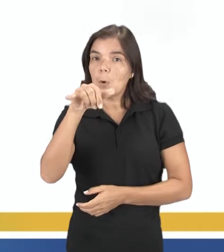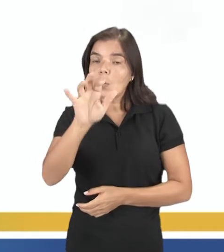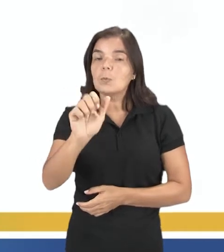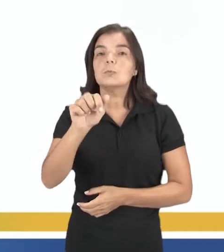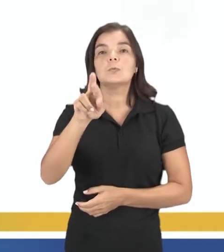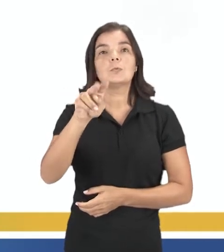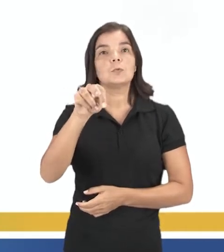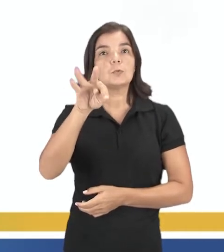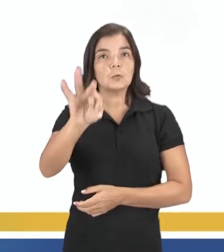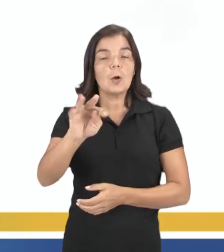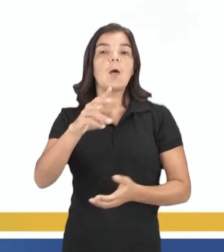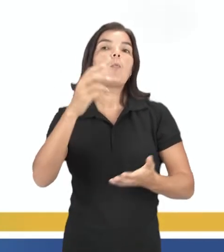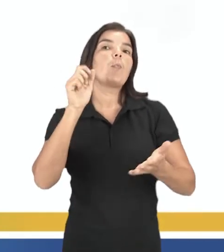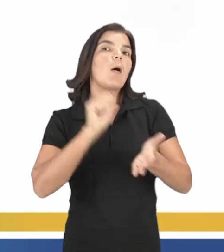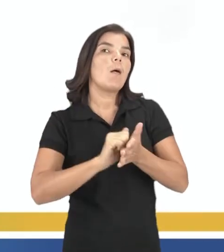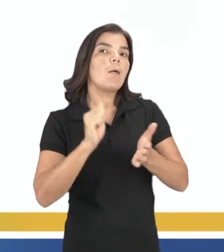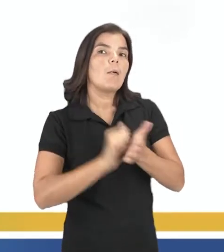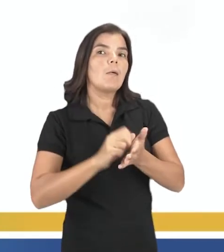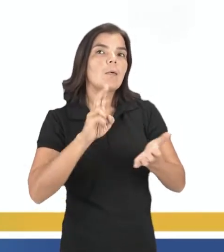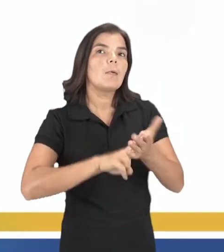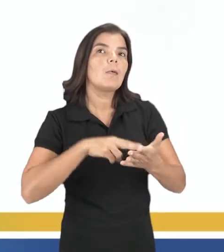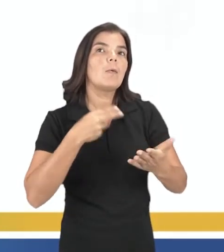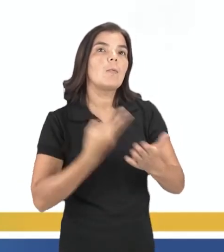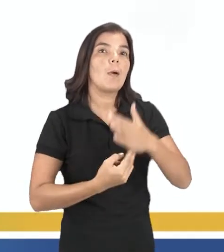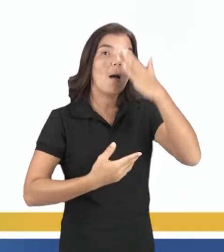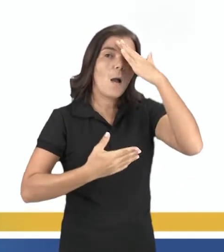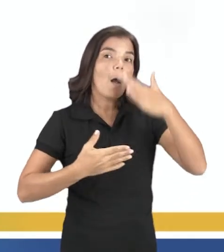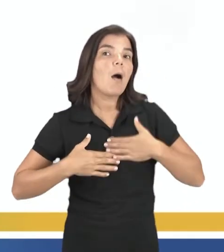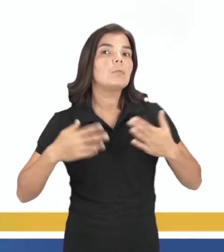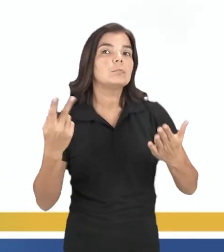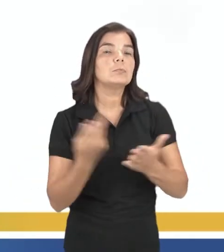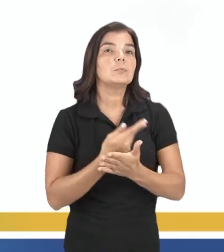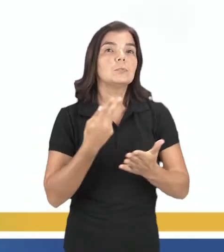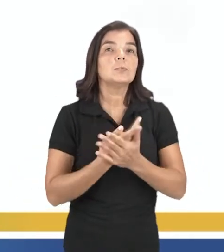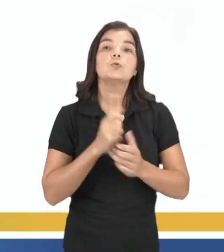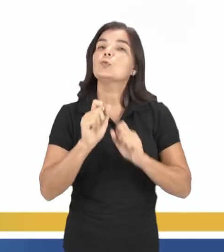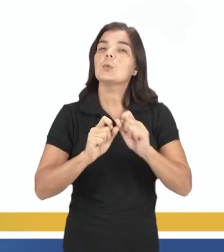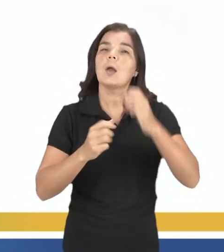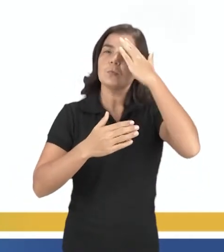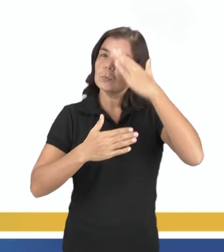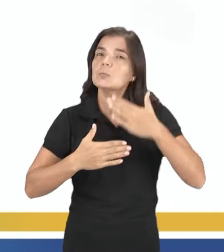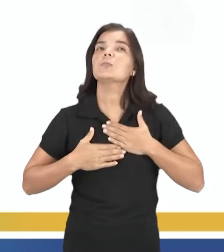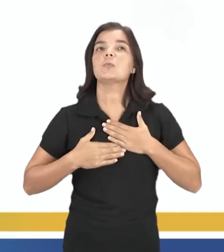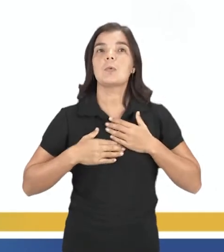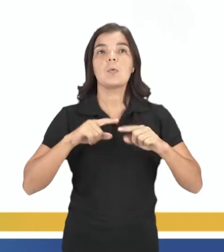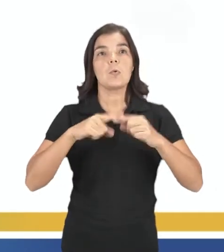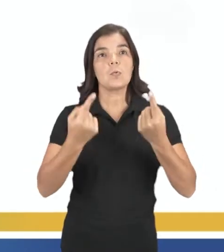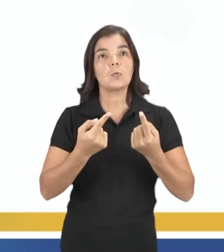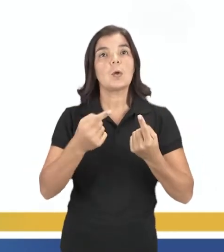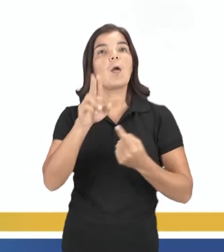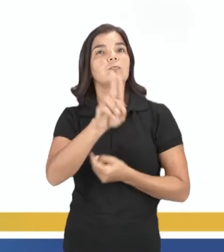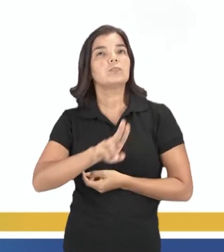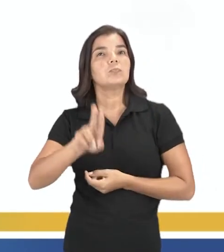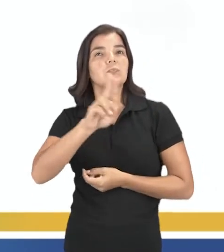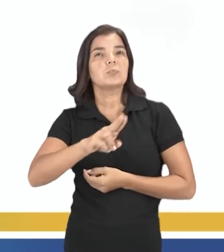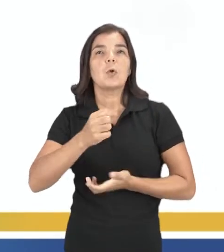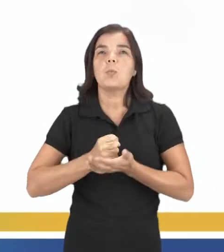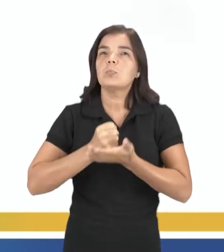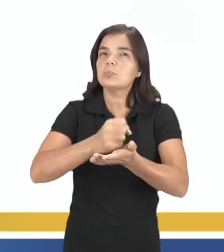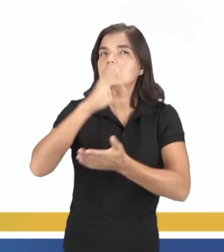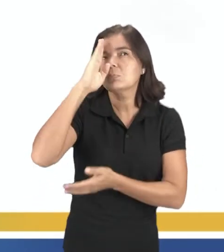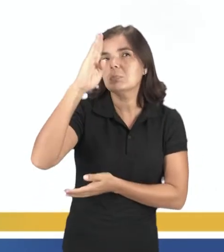tradução para o português, que é a arte do corpo, se utiliza justamente como matéria e suporte